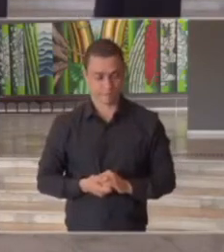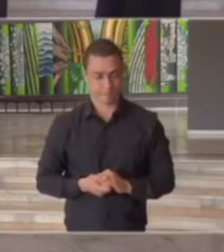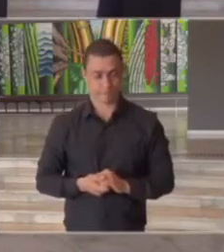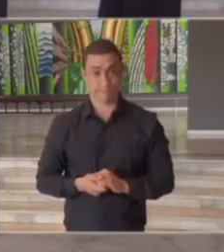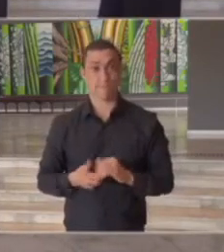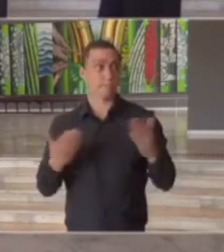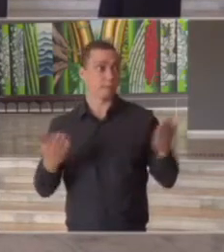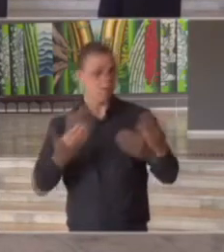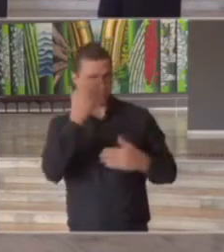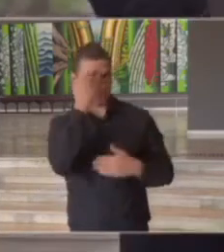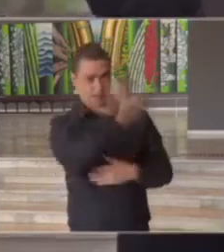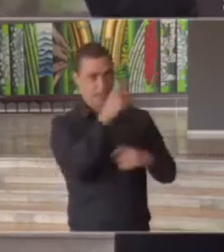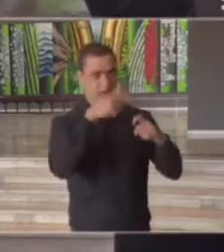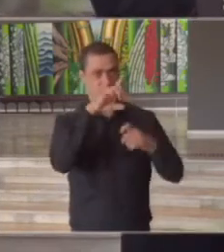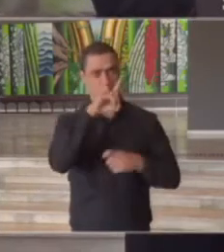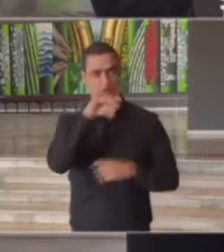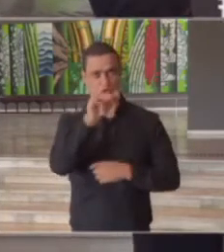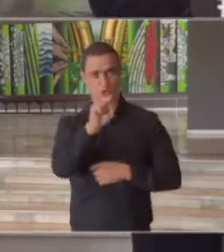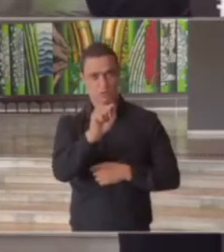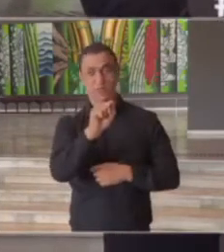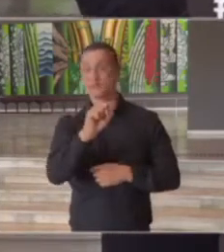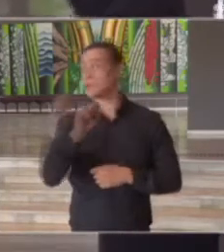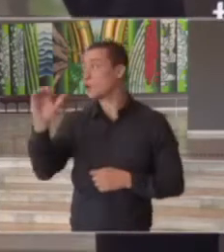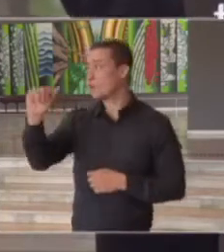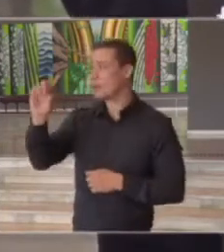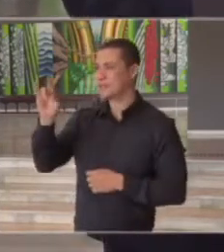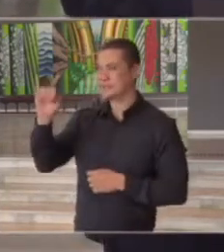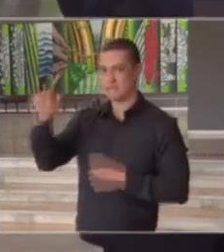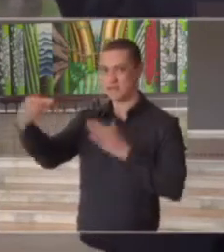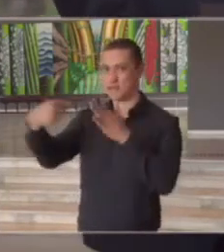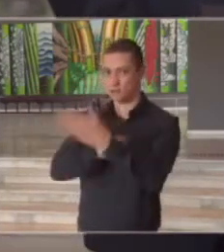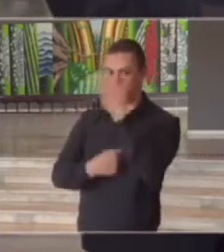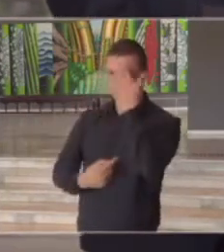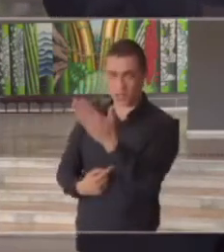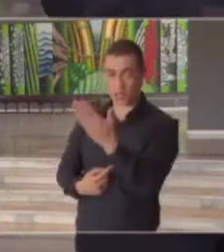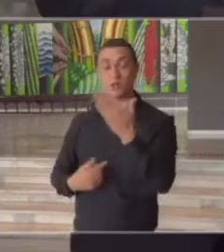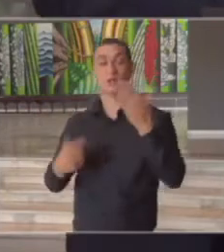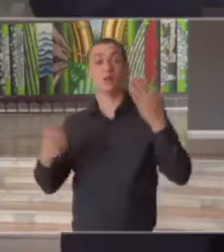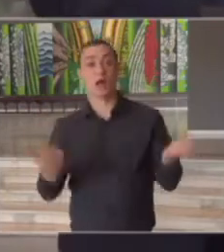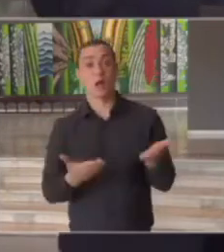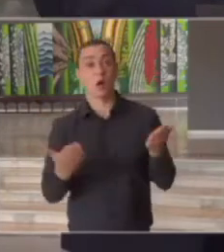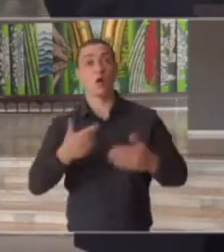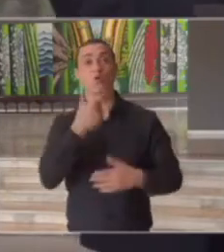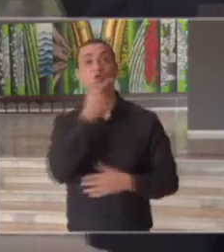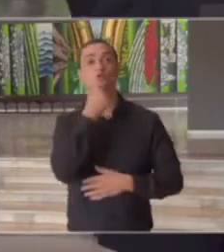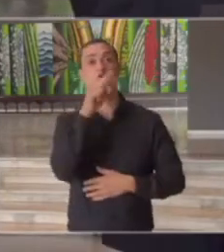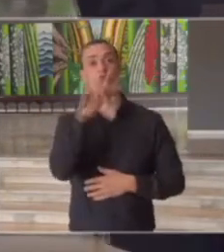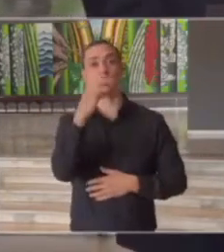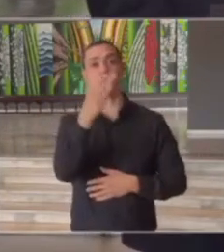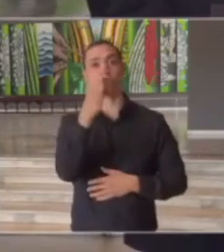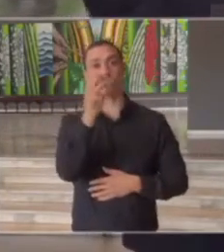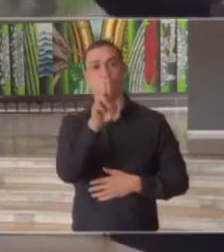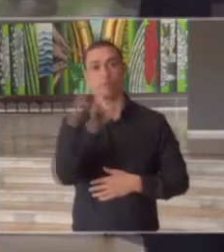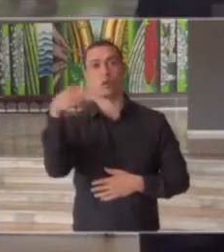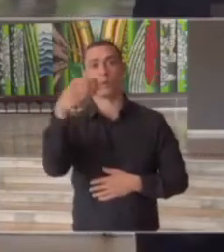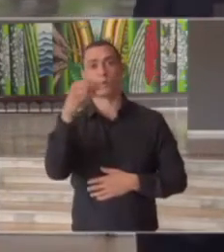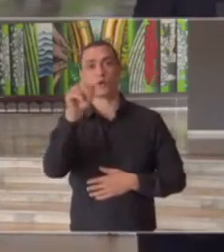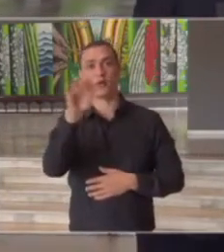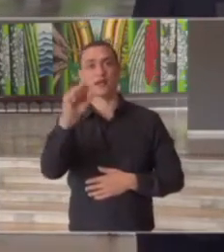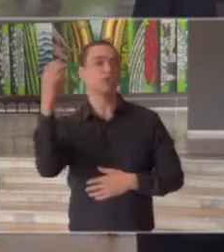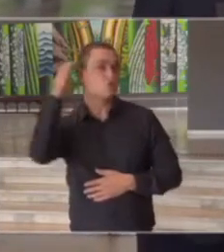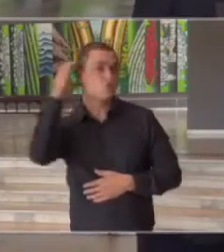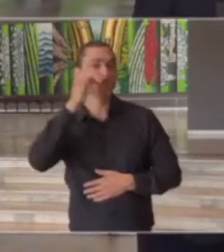obrigado doutor Dimas Adriana obrigado pelas perguntas vamos agora ao Vitor Moraes da rádio Jovem Pan